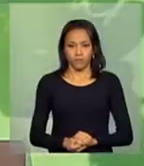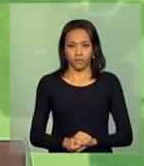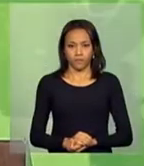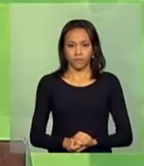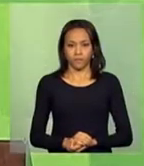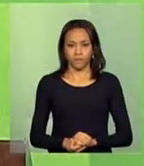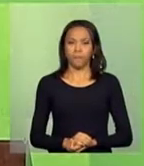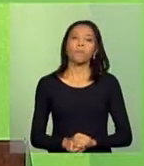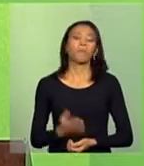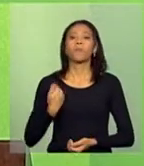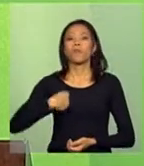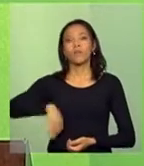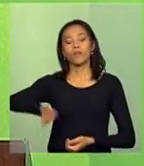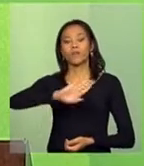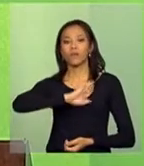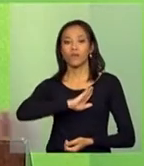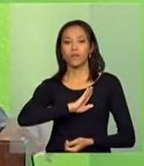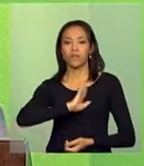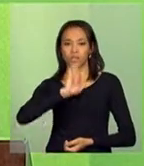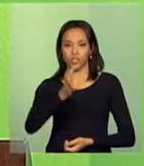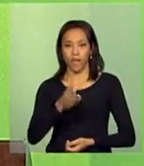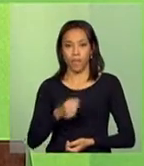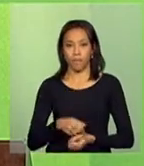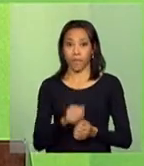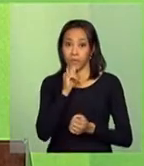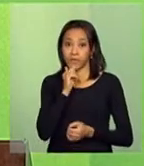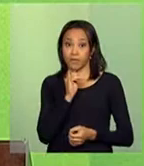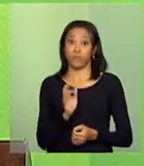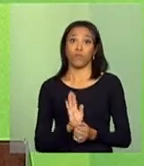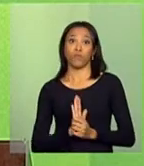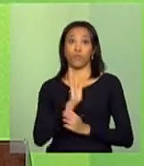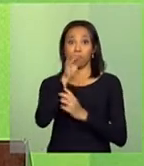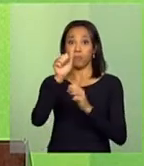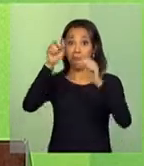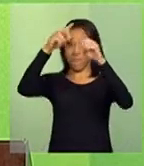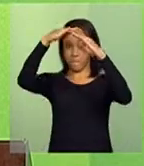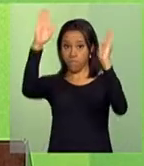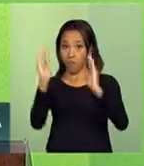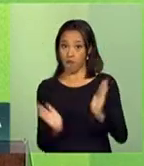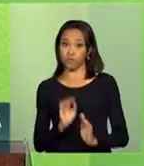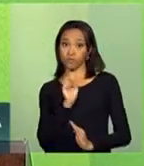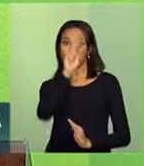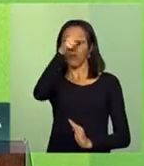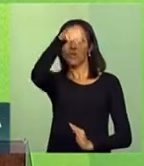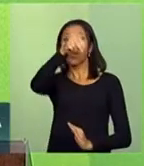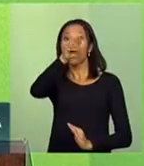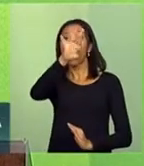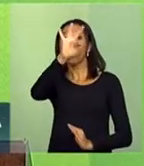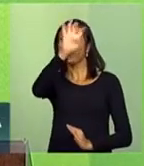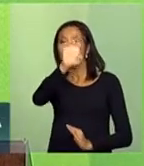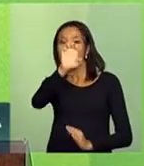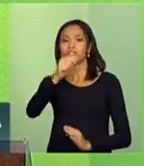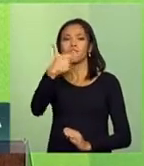Nós estatificamos aí, nas regiões, na região Norte, 27 empreendimentos,